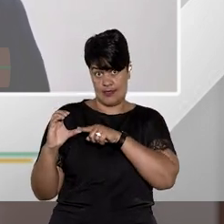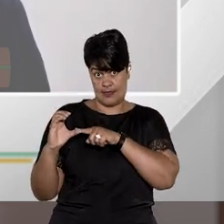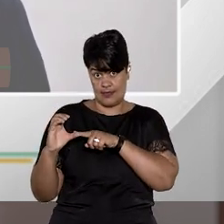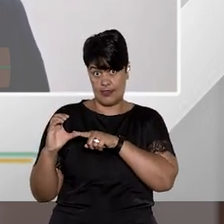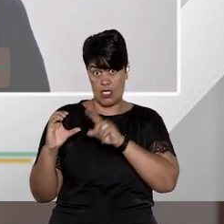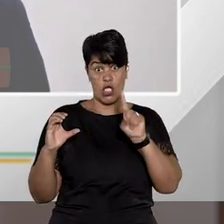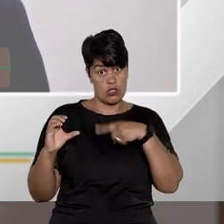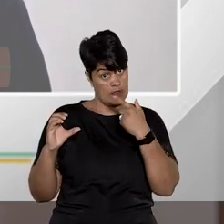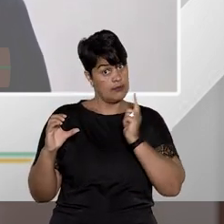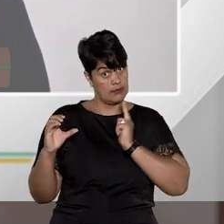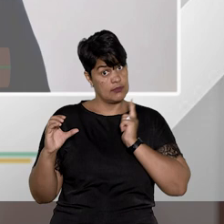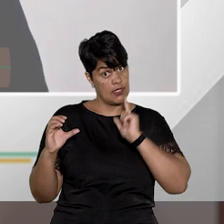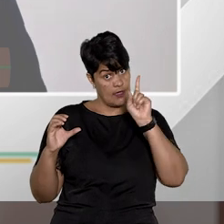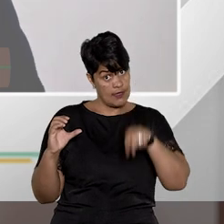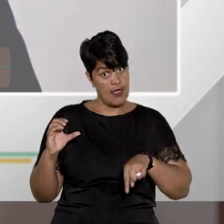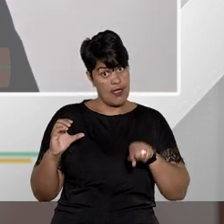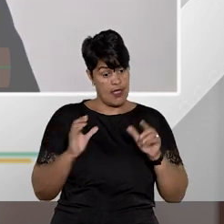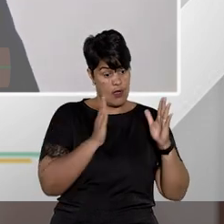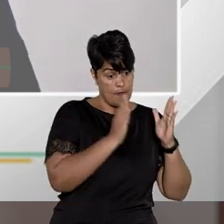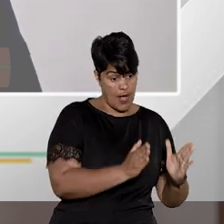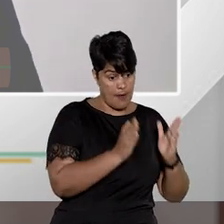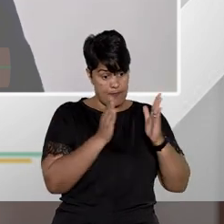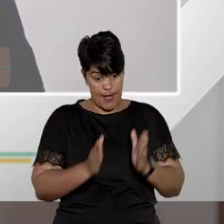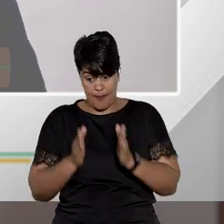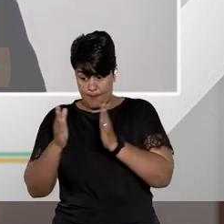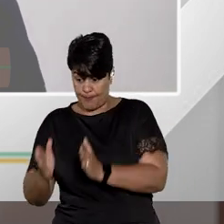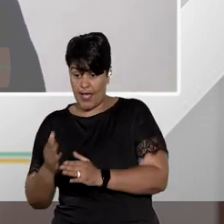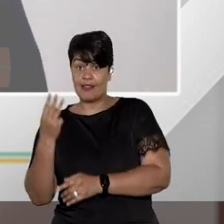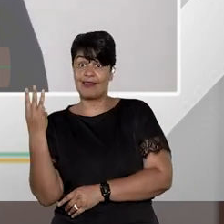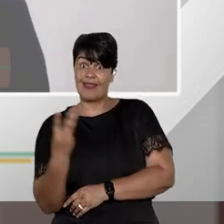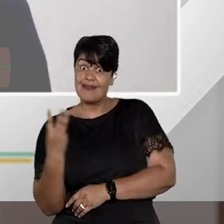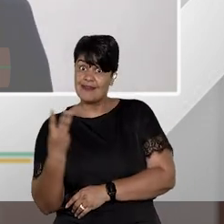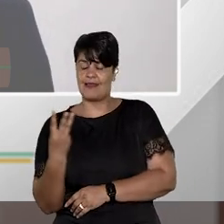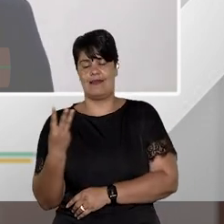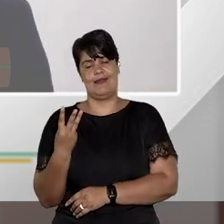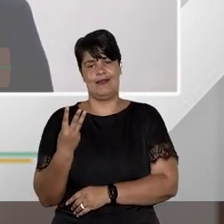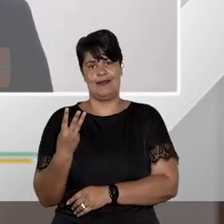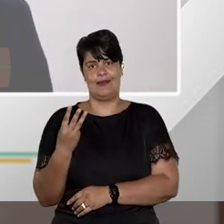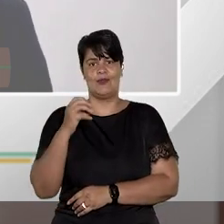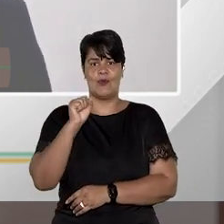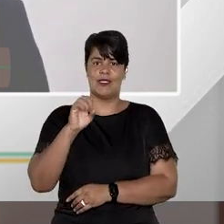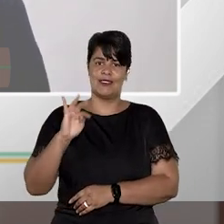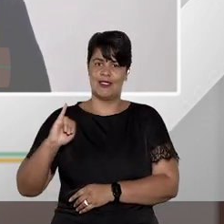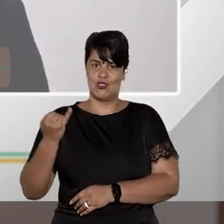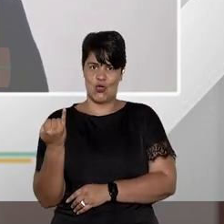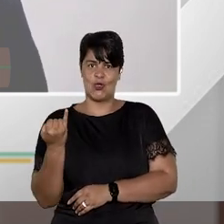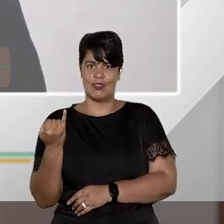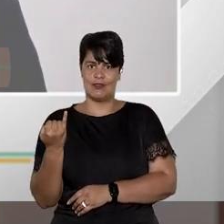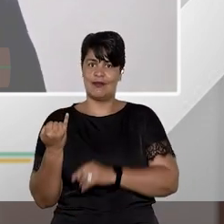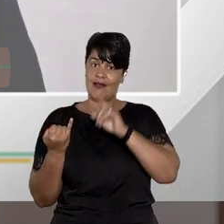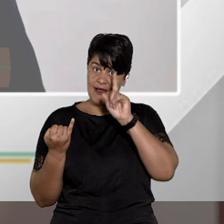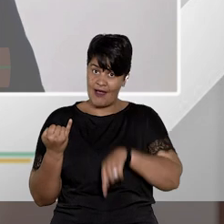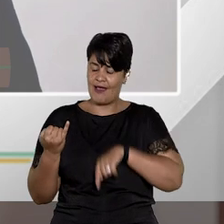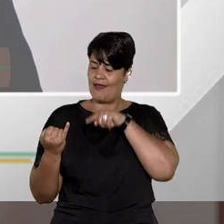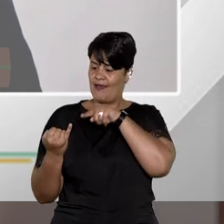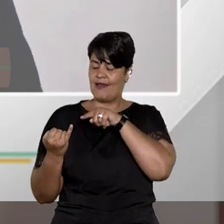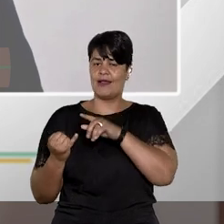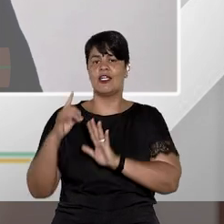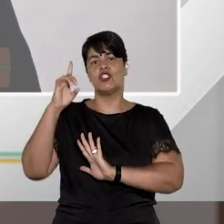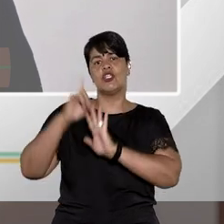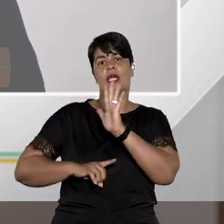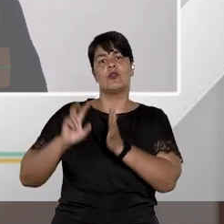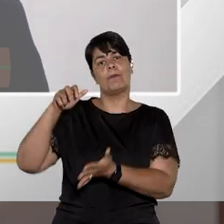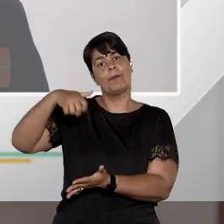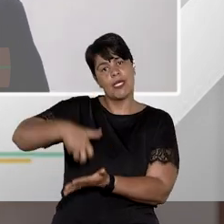modo nós teremos habeas corpus na terceira sessão do superior tribunal de justiça em outras palavras na sessão que cuida do direito penal